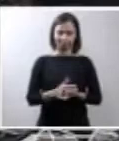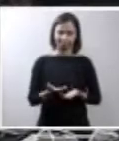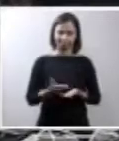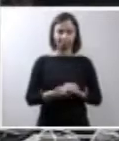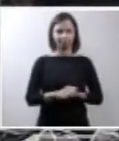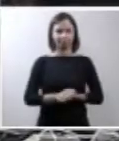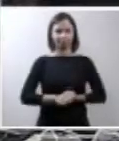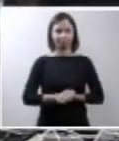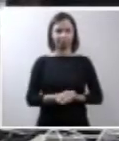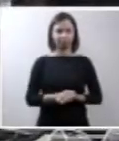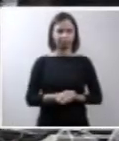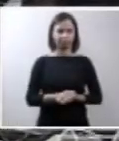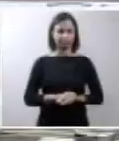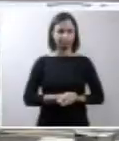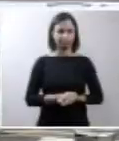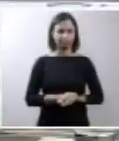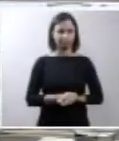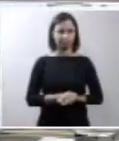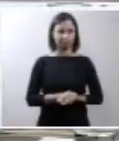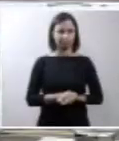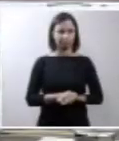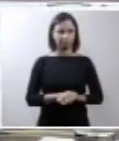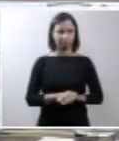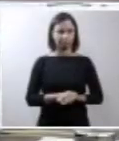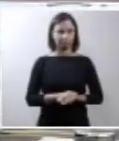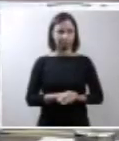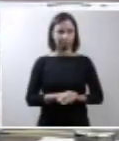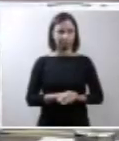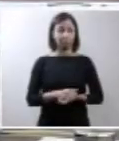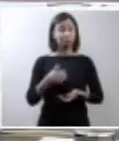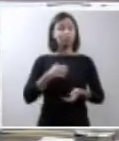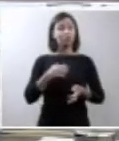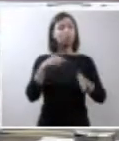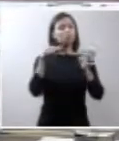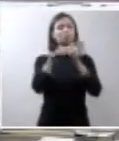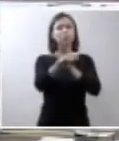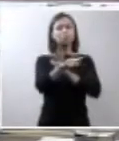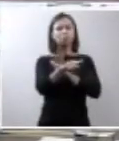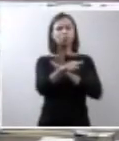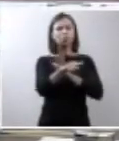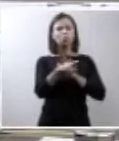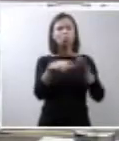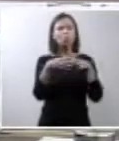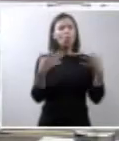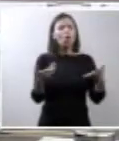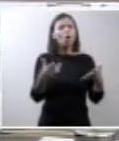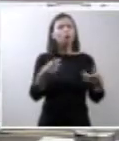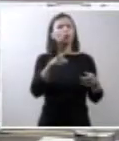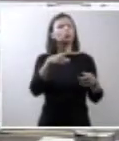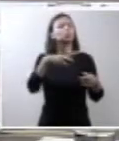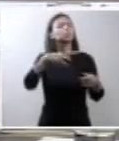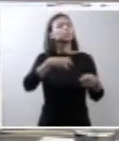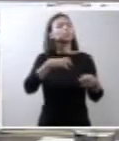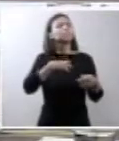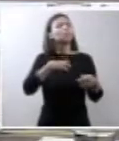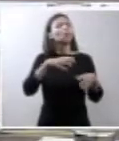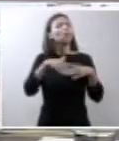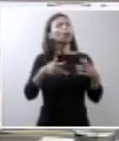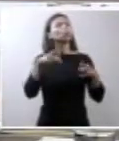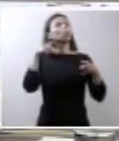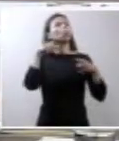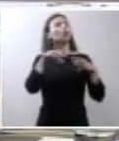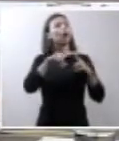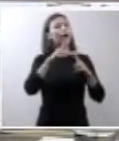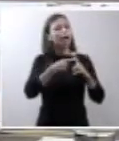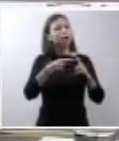Muito bem. E qual foi o sentimento que você teve quando tudo se encerrou